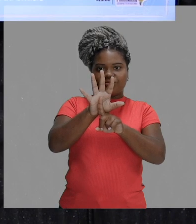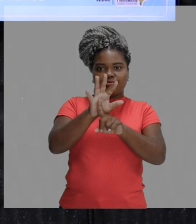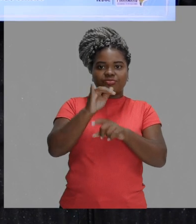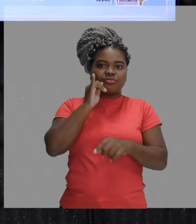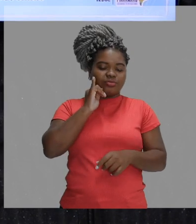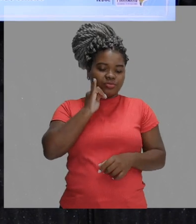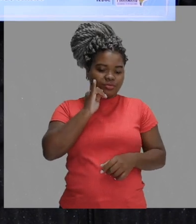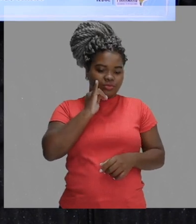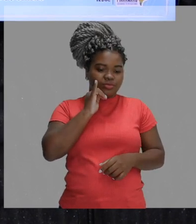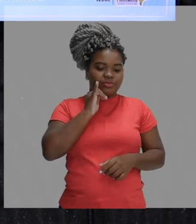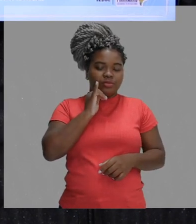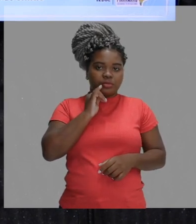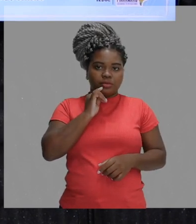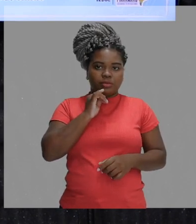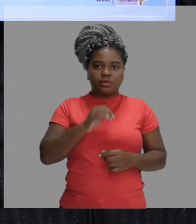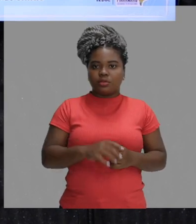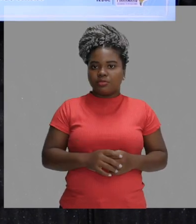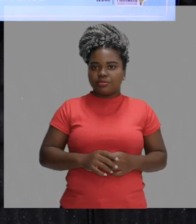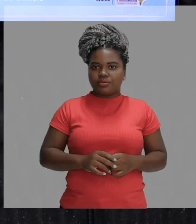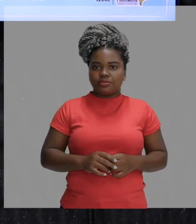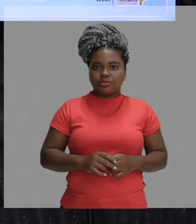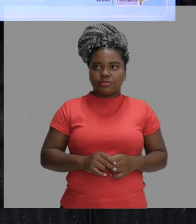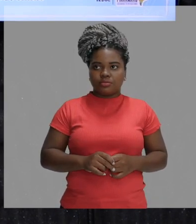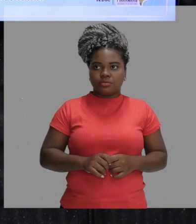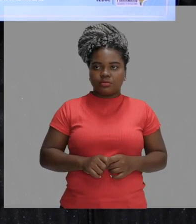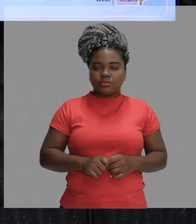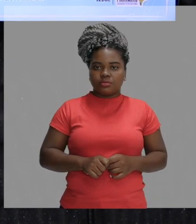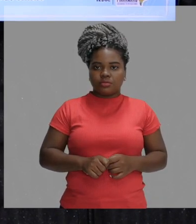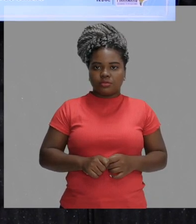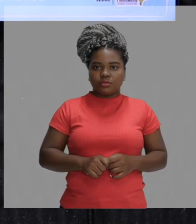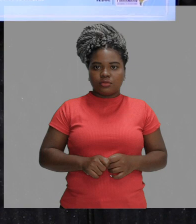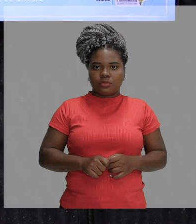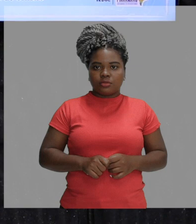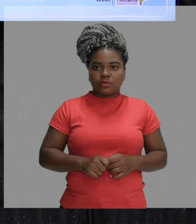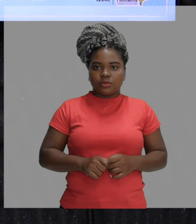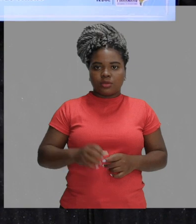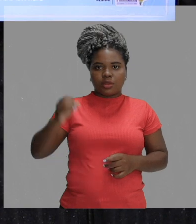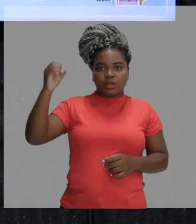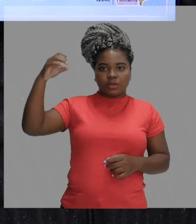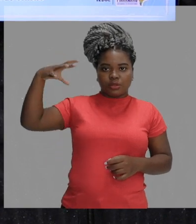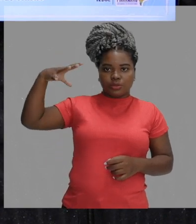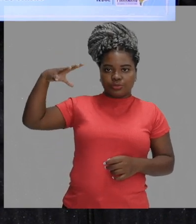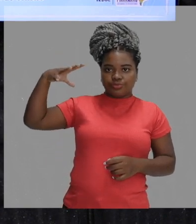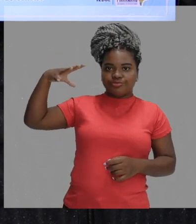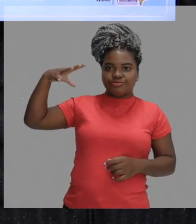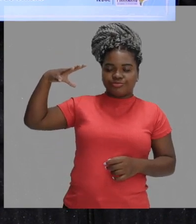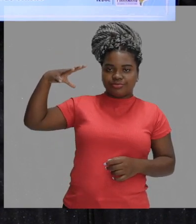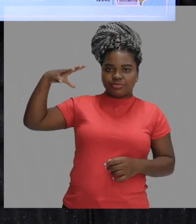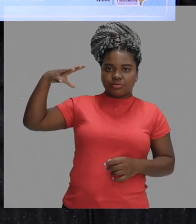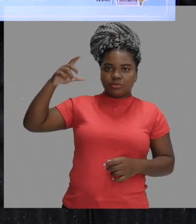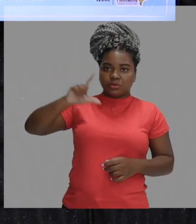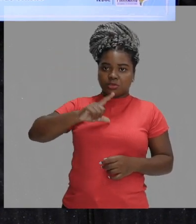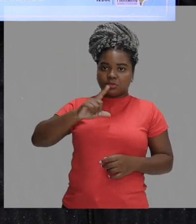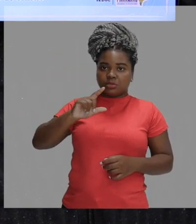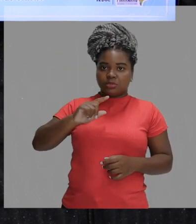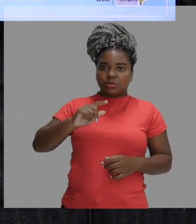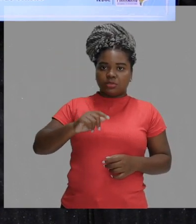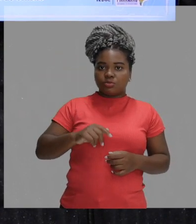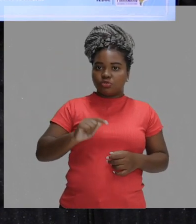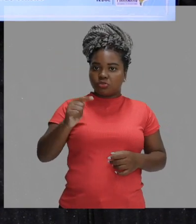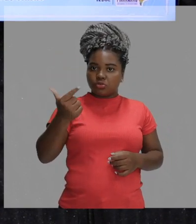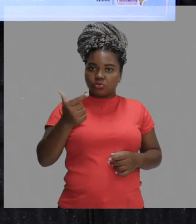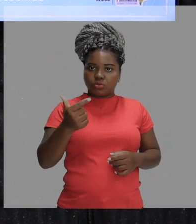toda a luz externa. Certo? Ou a luz que vem no reflexo de todos os objetos